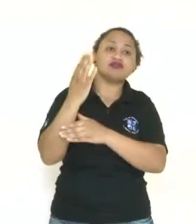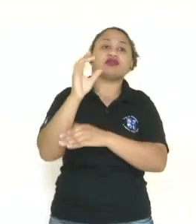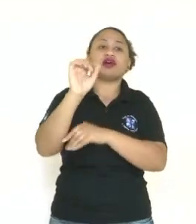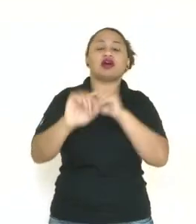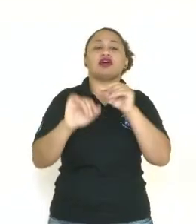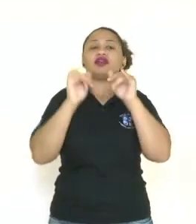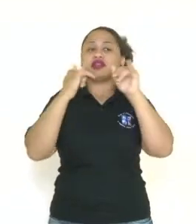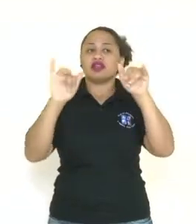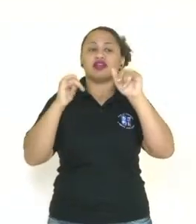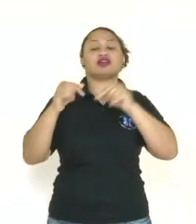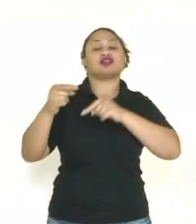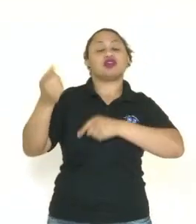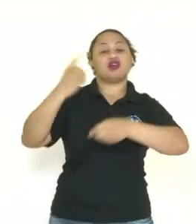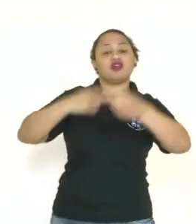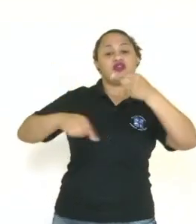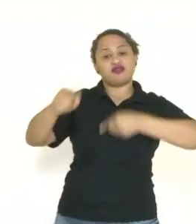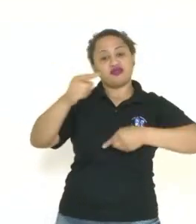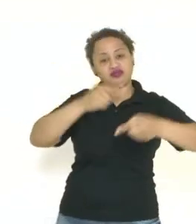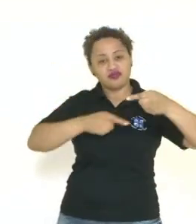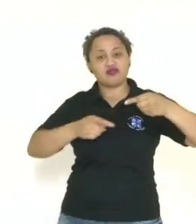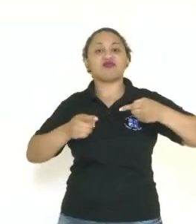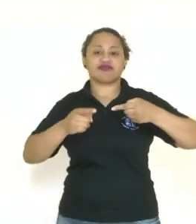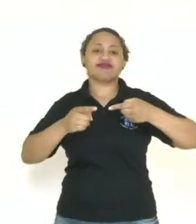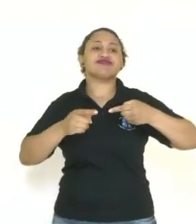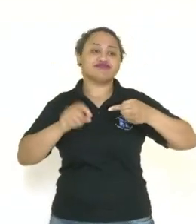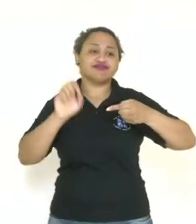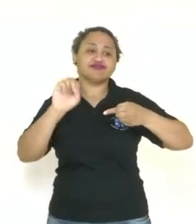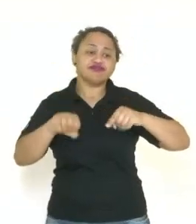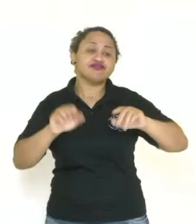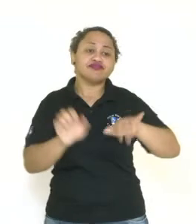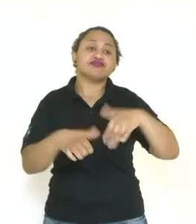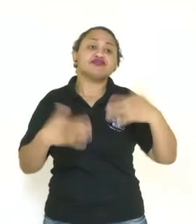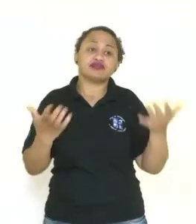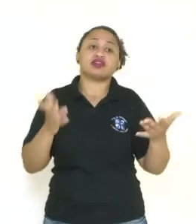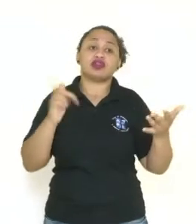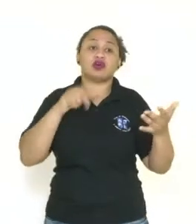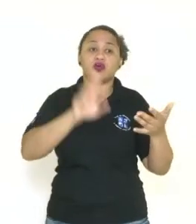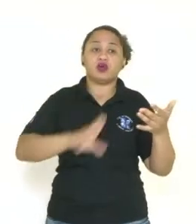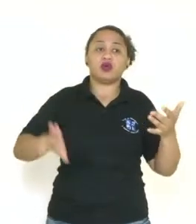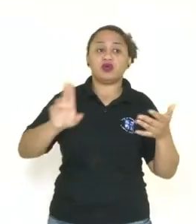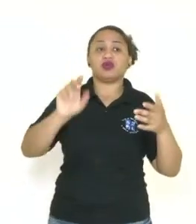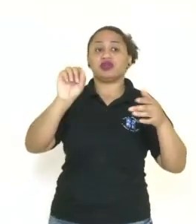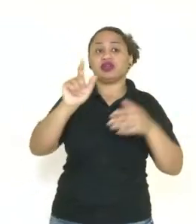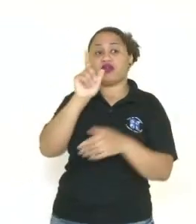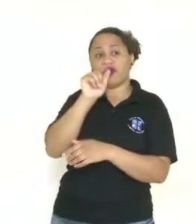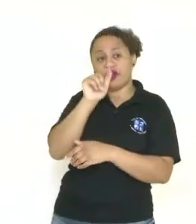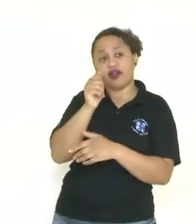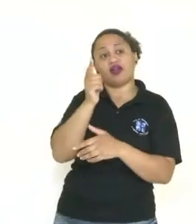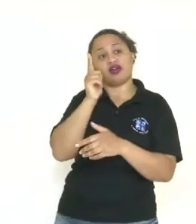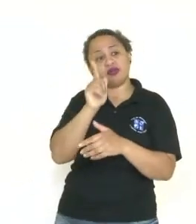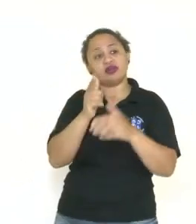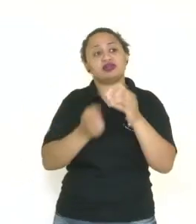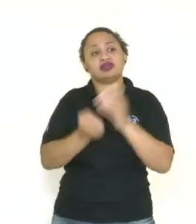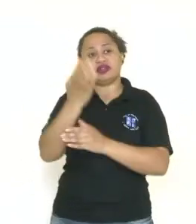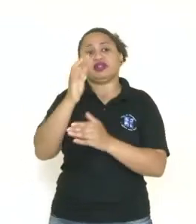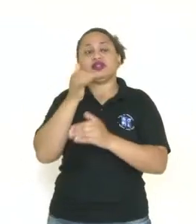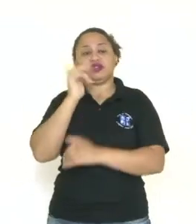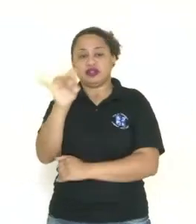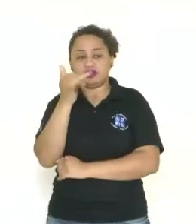energéticas renováveis, já que utilizam da água para gerar a energia.